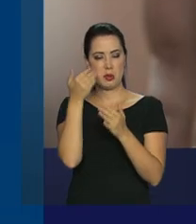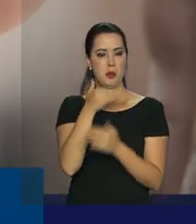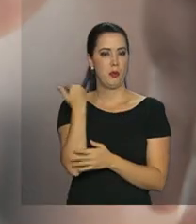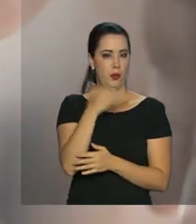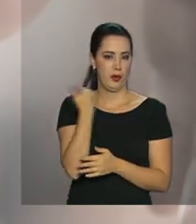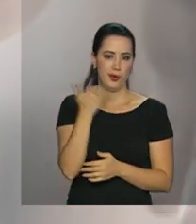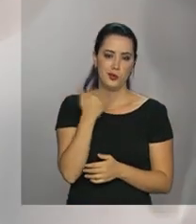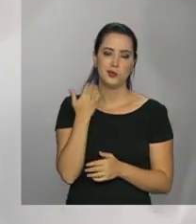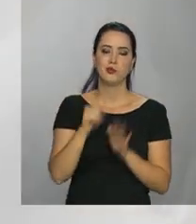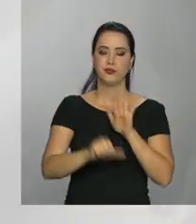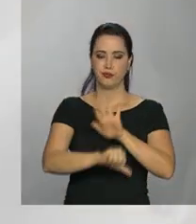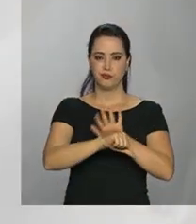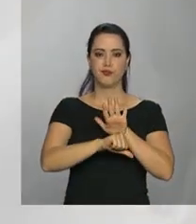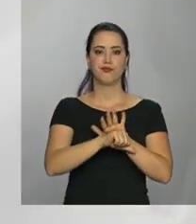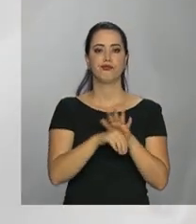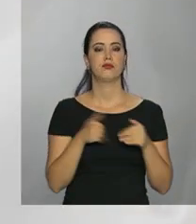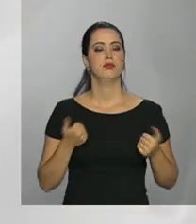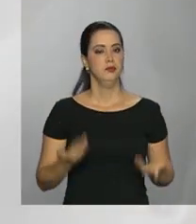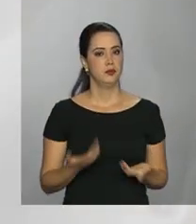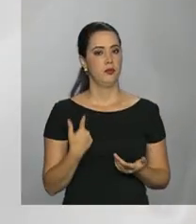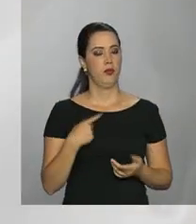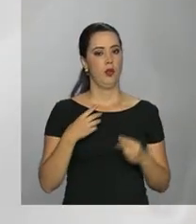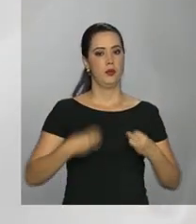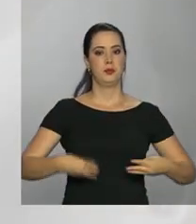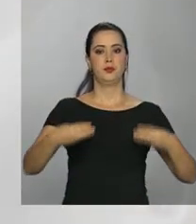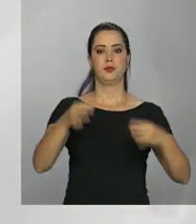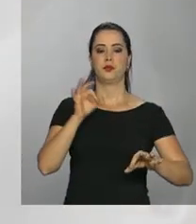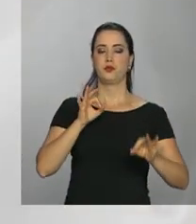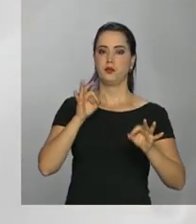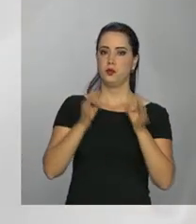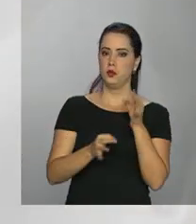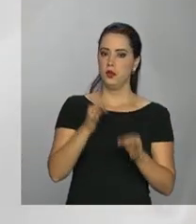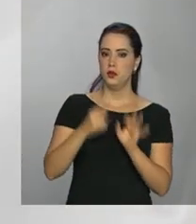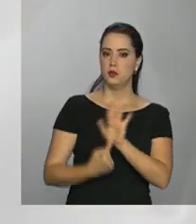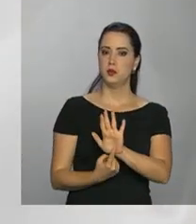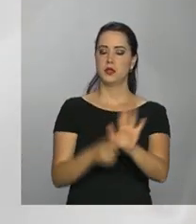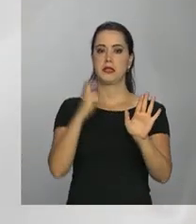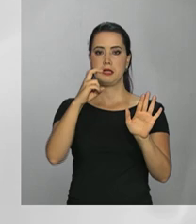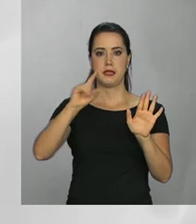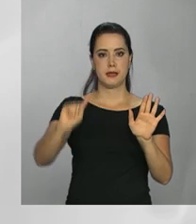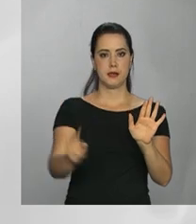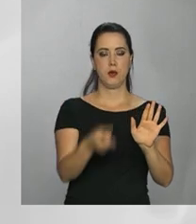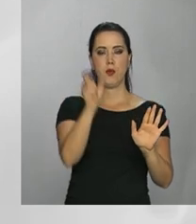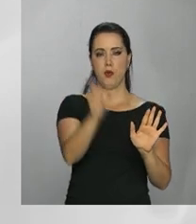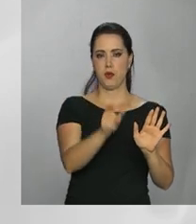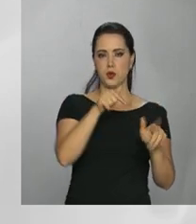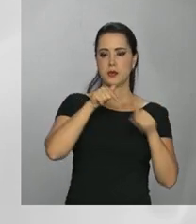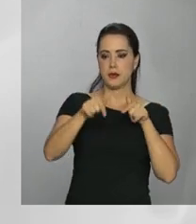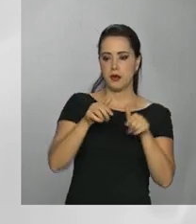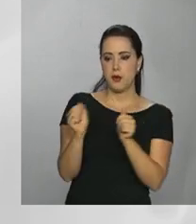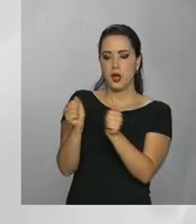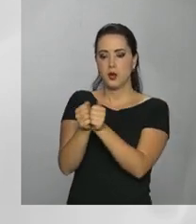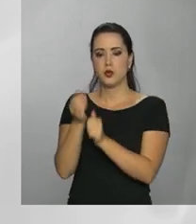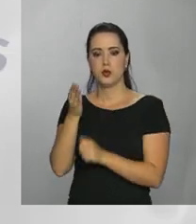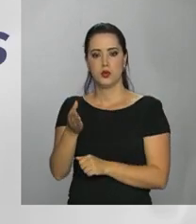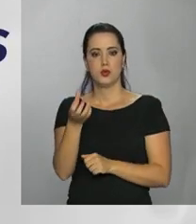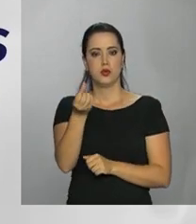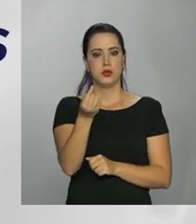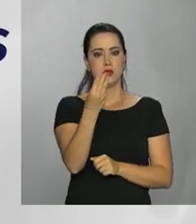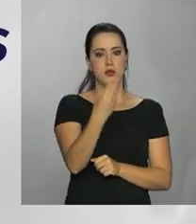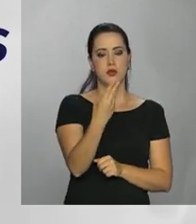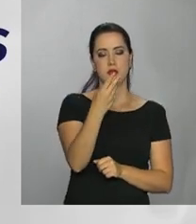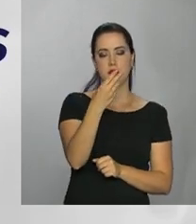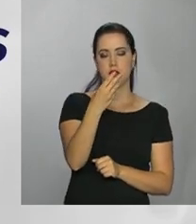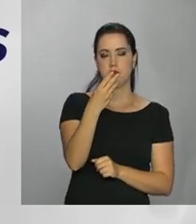preliminares do Ministério da Justiça apontam que quase 5 mil policiais participam da operação. 643